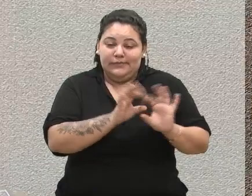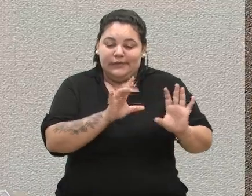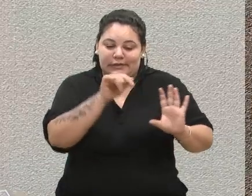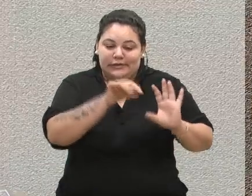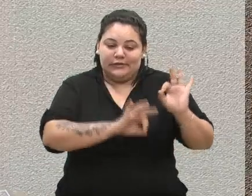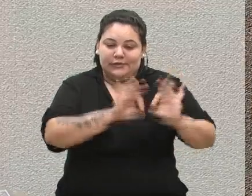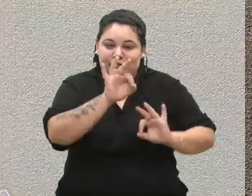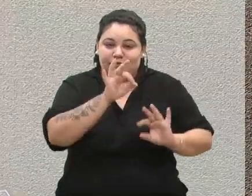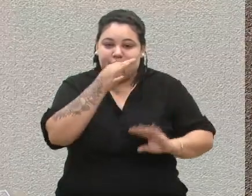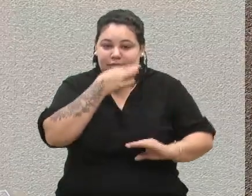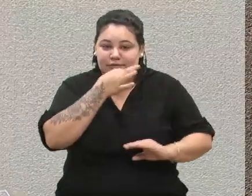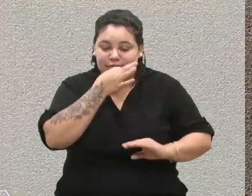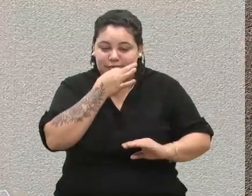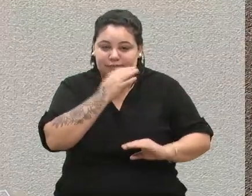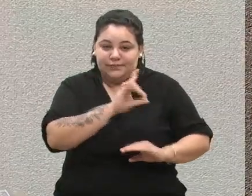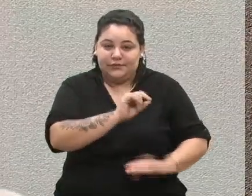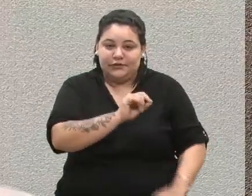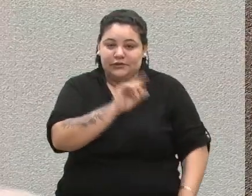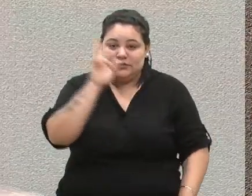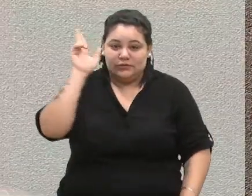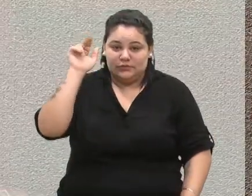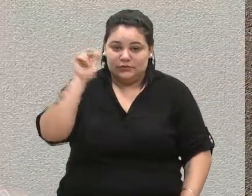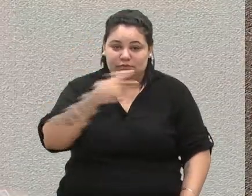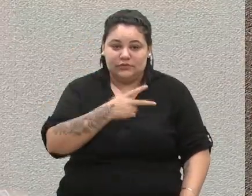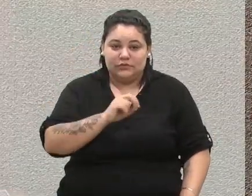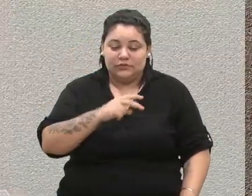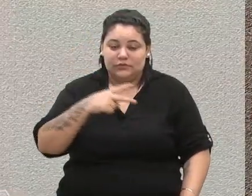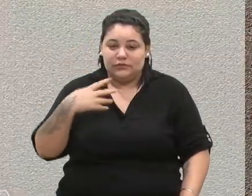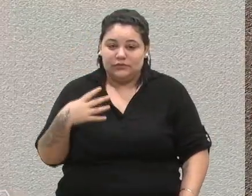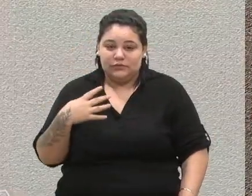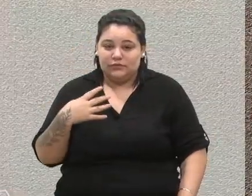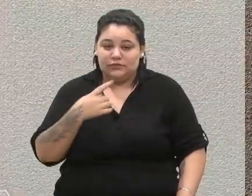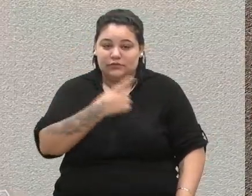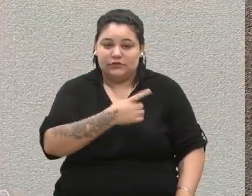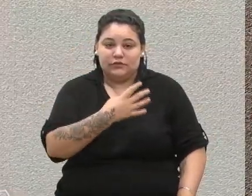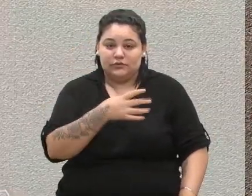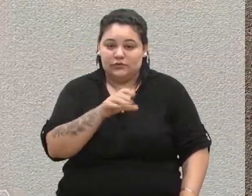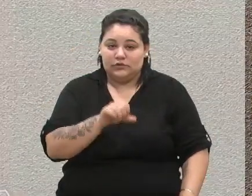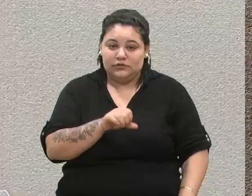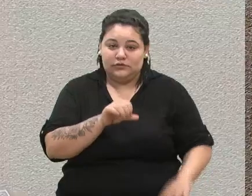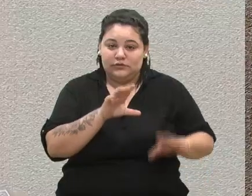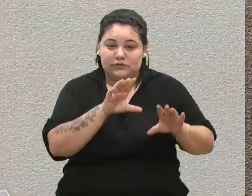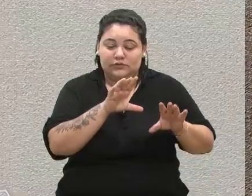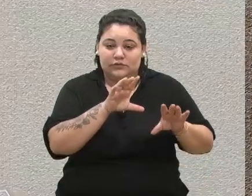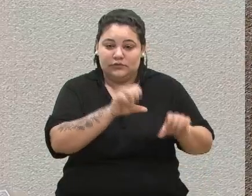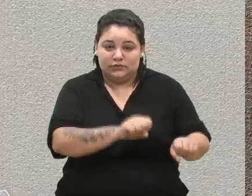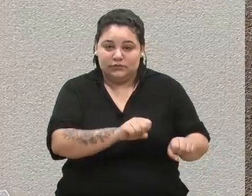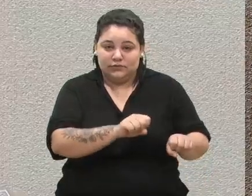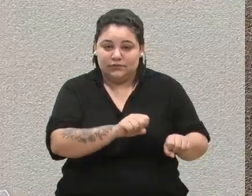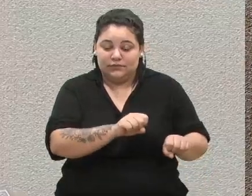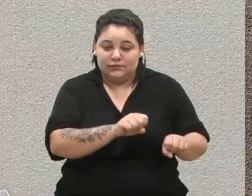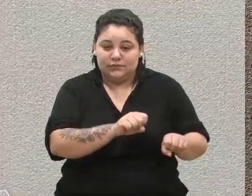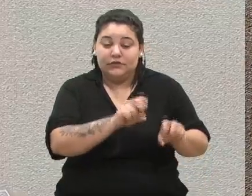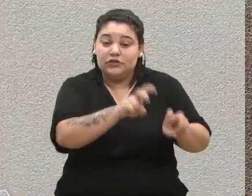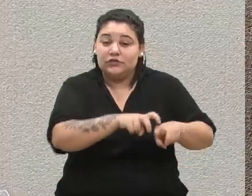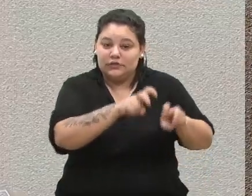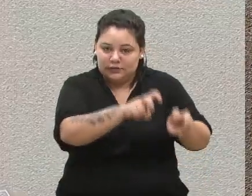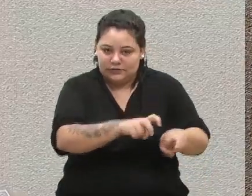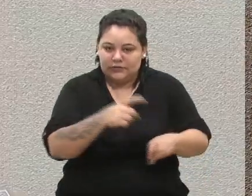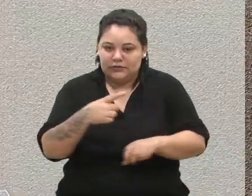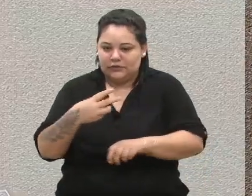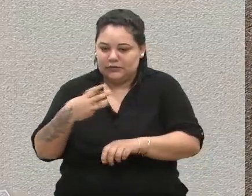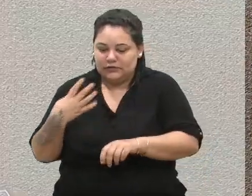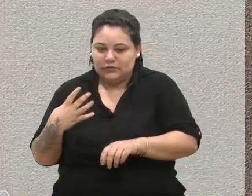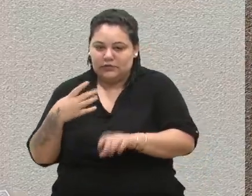Caxias do Sul, 10 de abril de 2024, 149 anos da colonização e 134 da emancipação